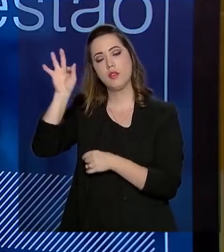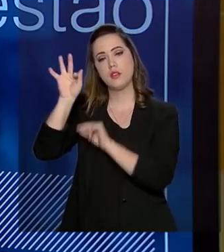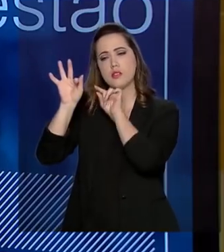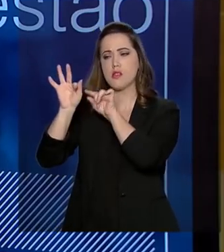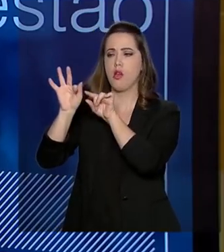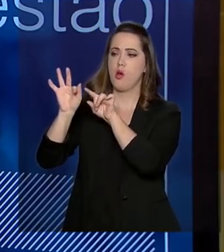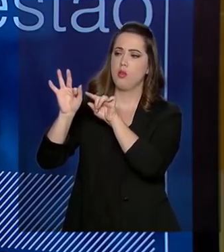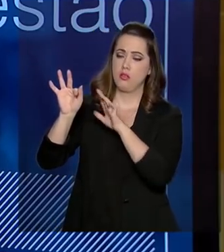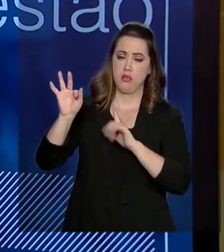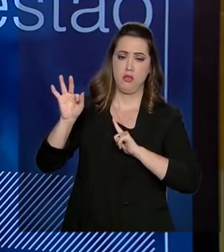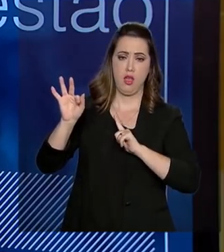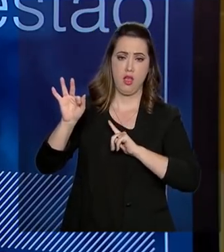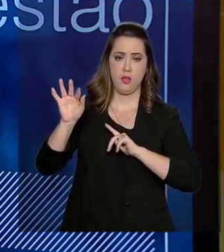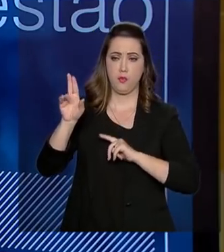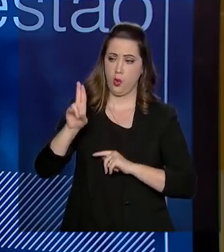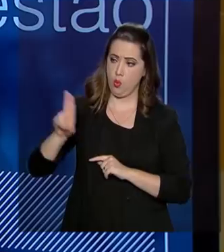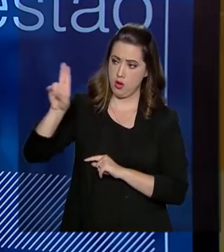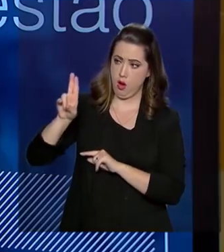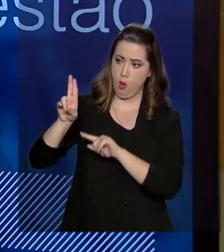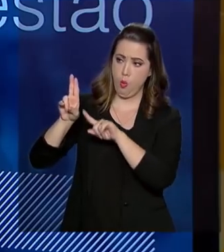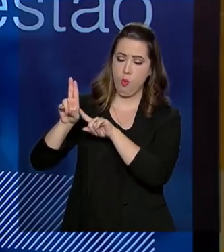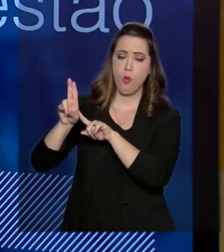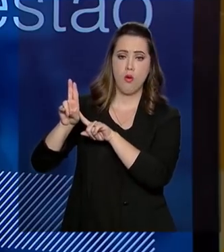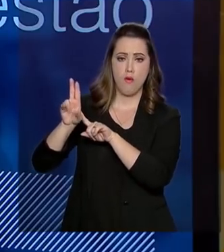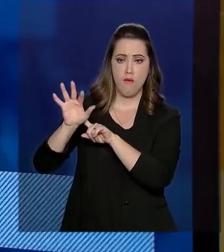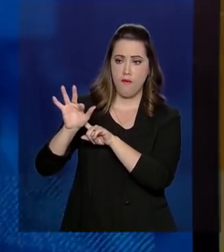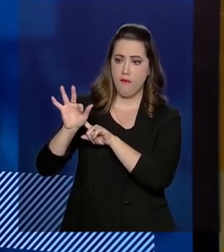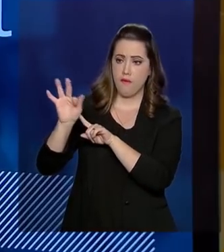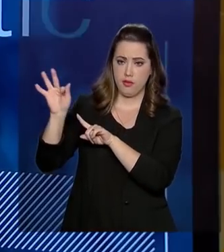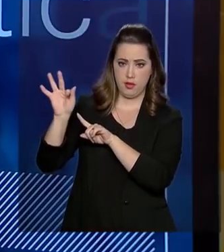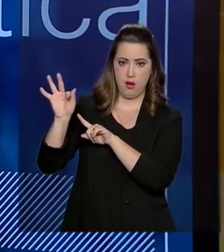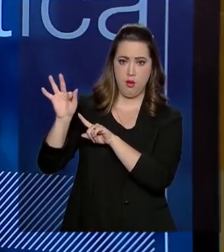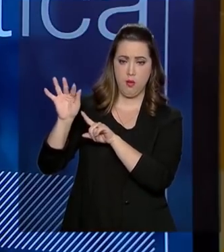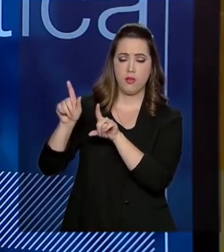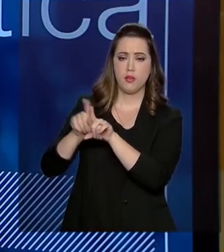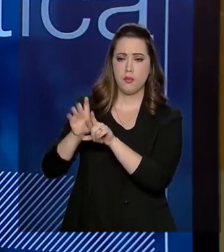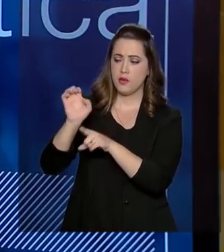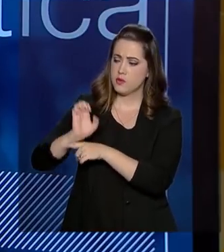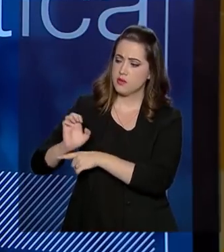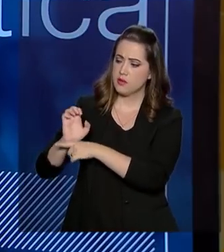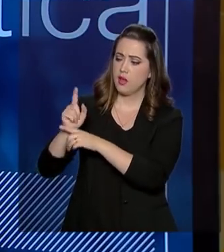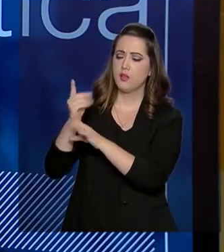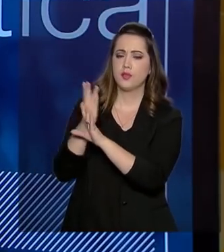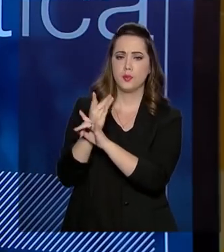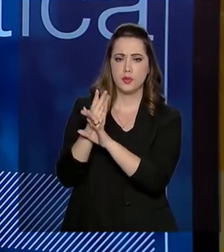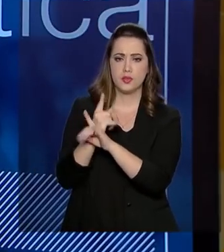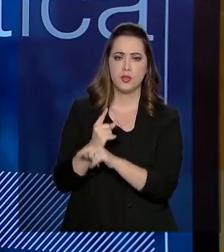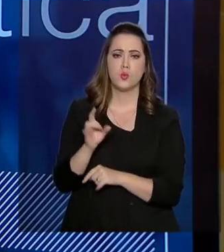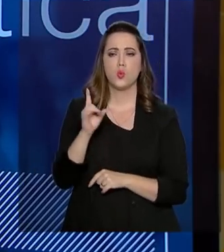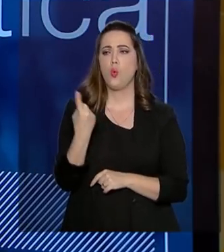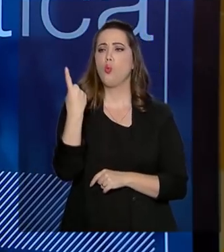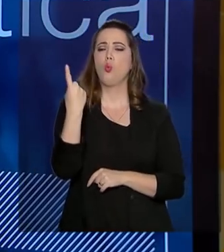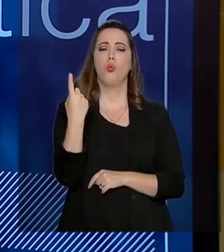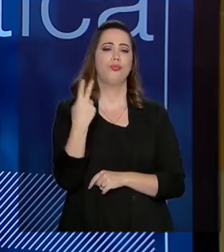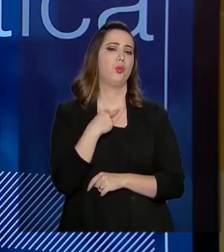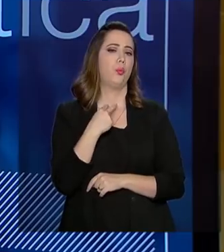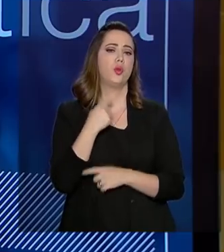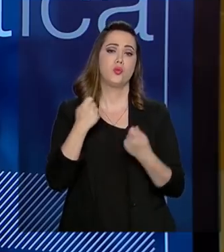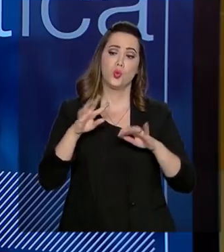a união, os estados, os municípios. Não adianta só a união da transparência, os demais não dão. Eu acho que o país está avançando